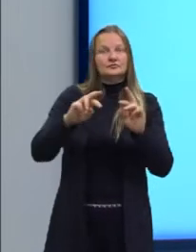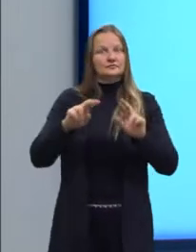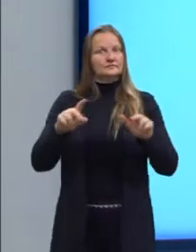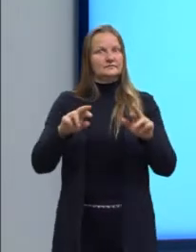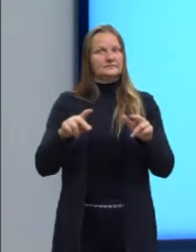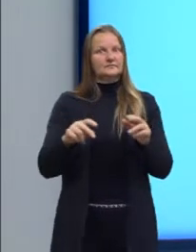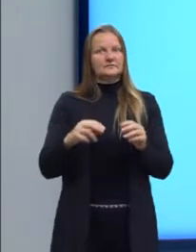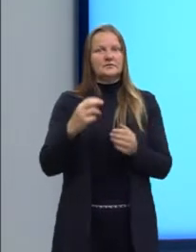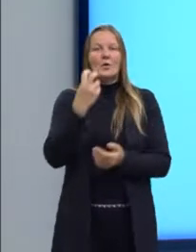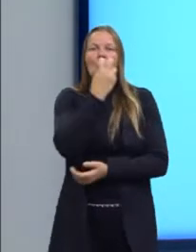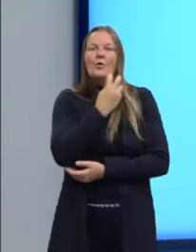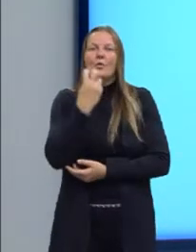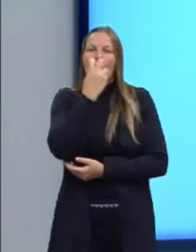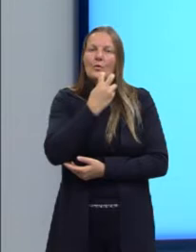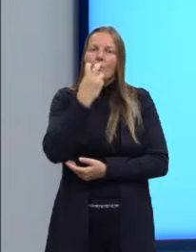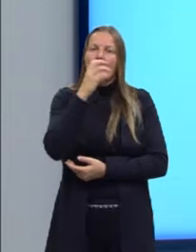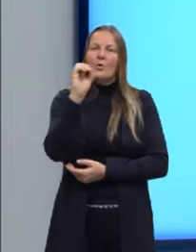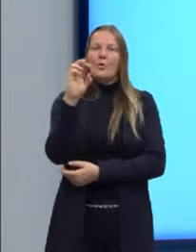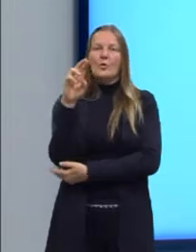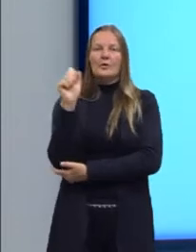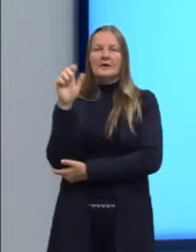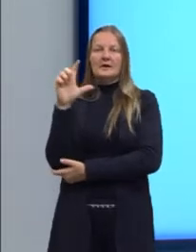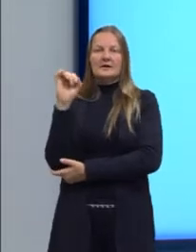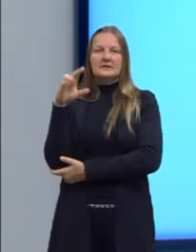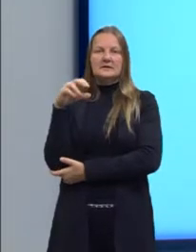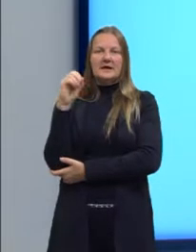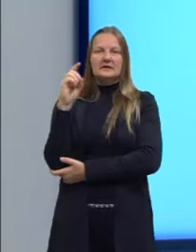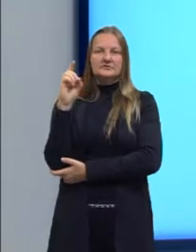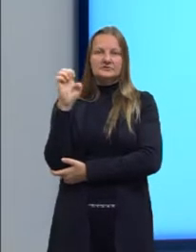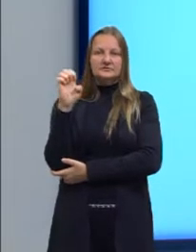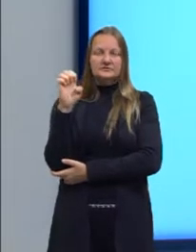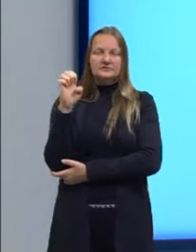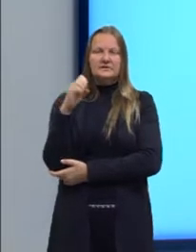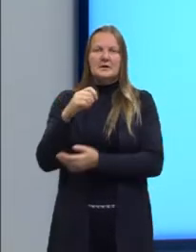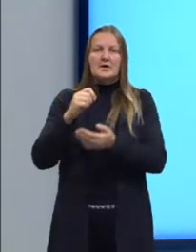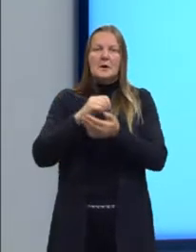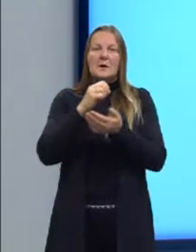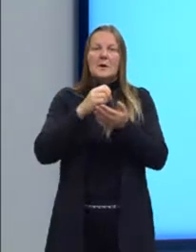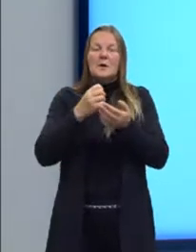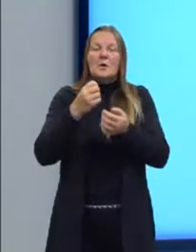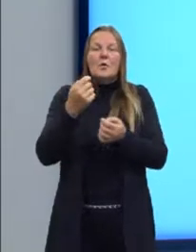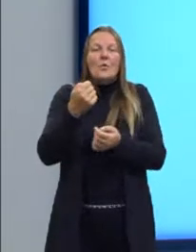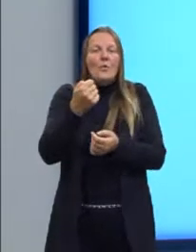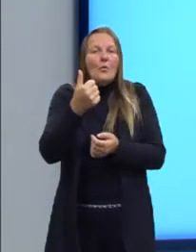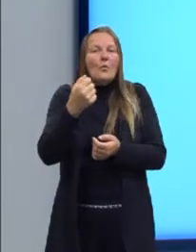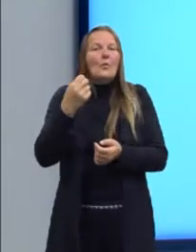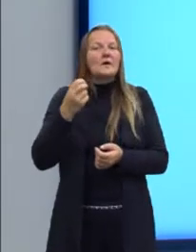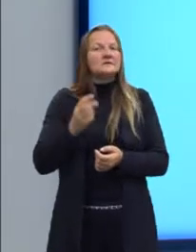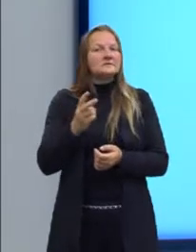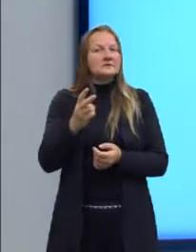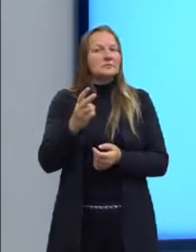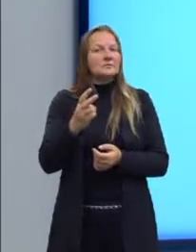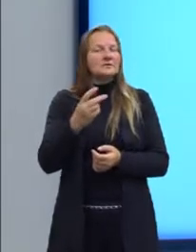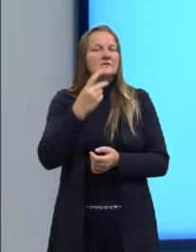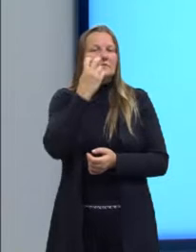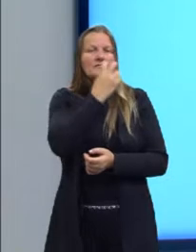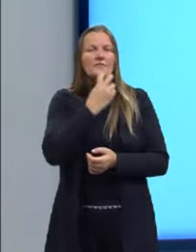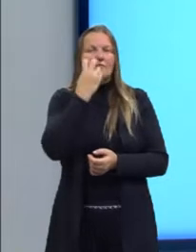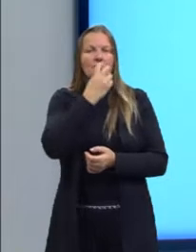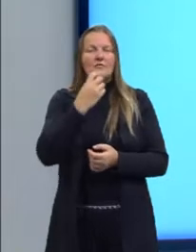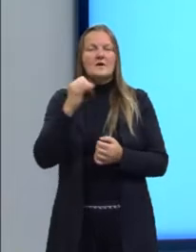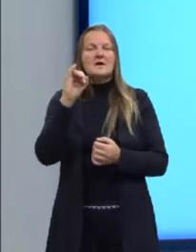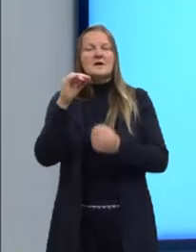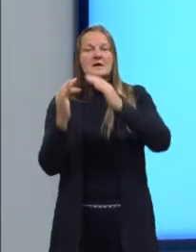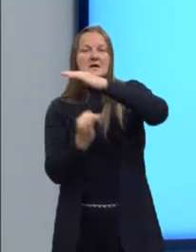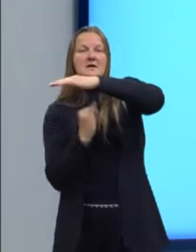Brevemente, a oralidade é, geralmente, marcada pela linguagem coloquial ou informal. Então,